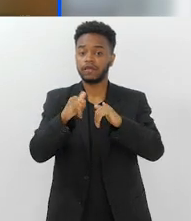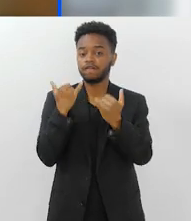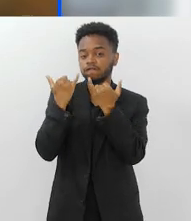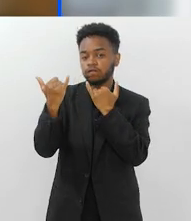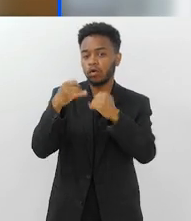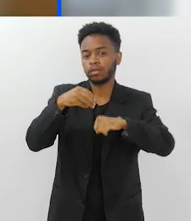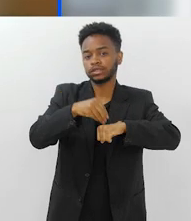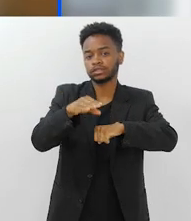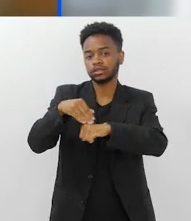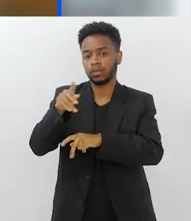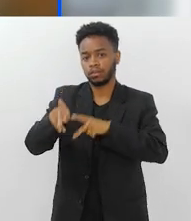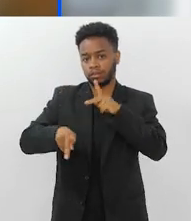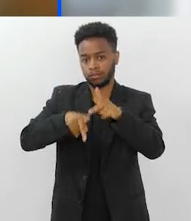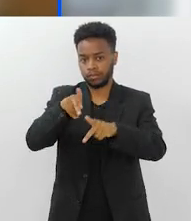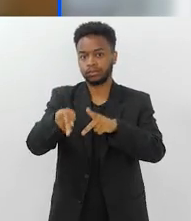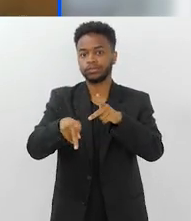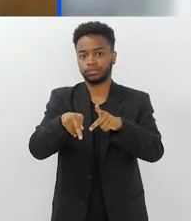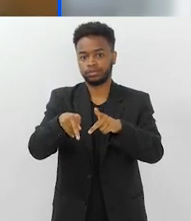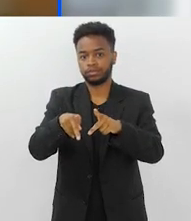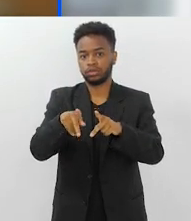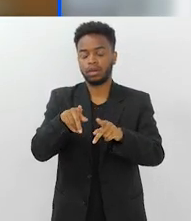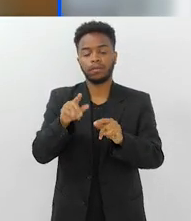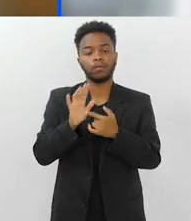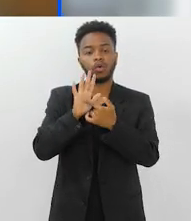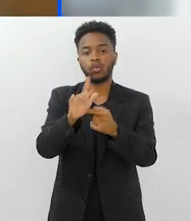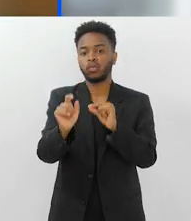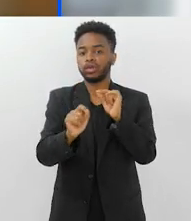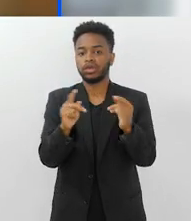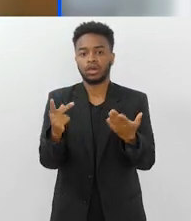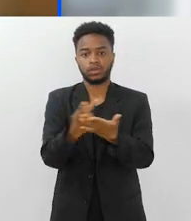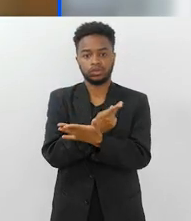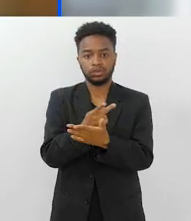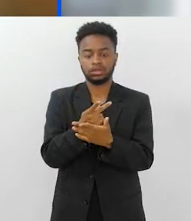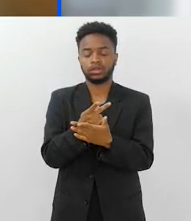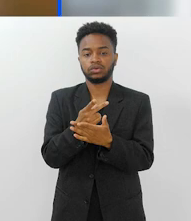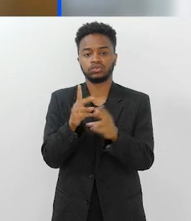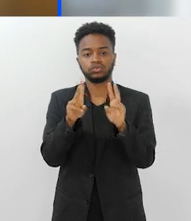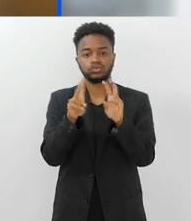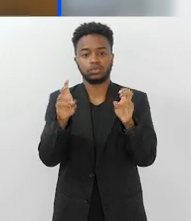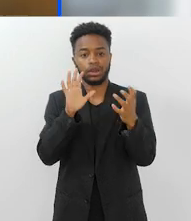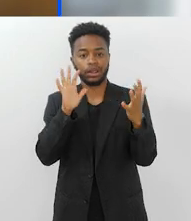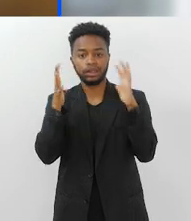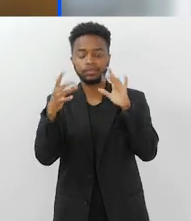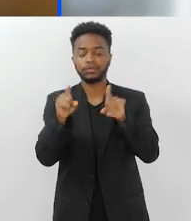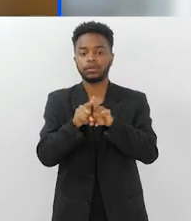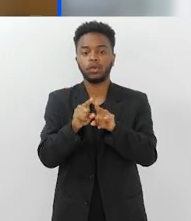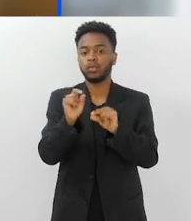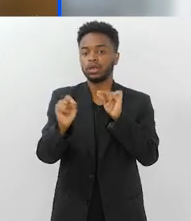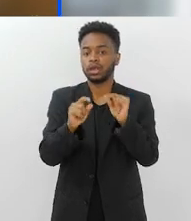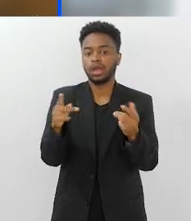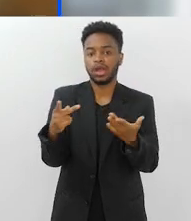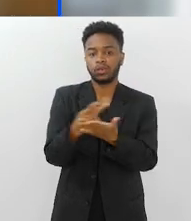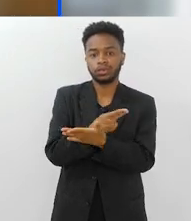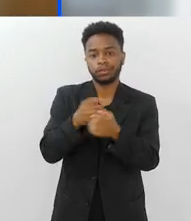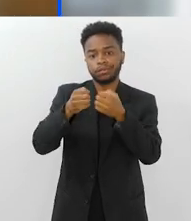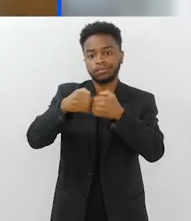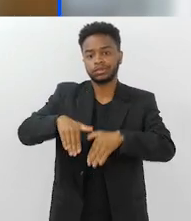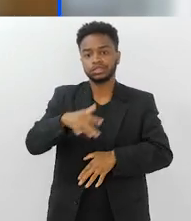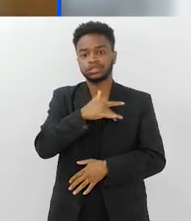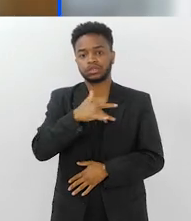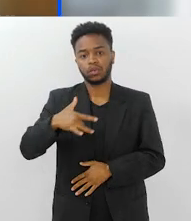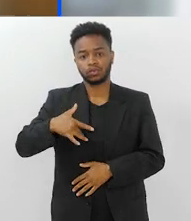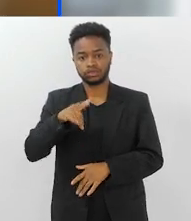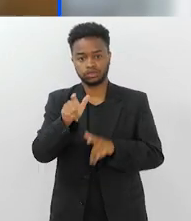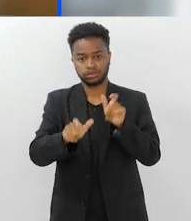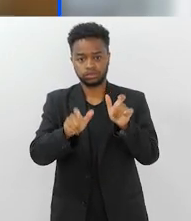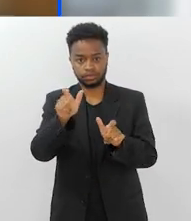informação, né? Da ocorrência desses eventos climáticos e o que isso pode causar na saúde da